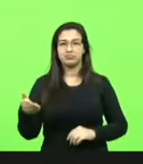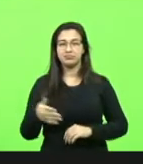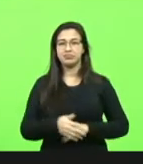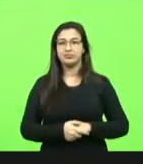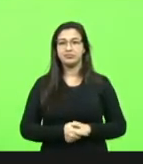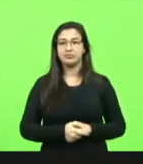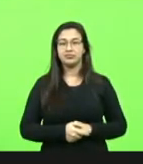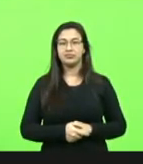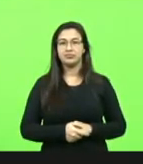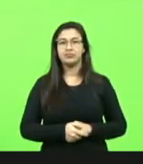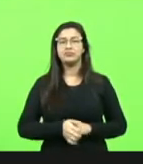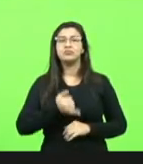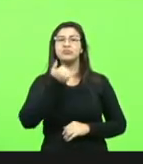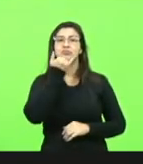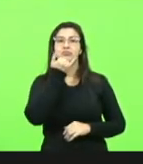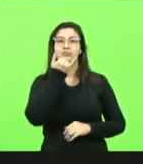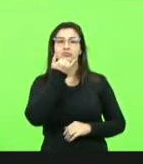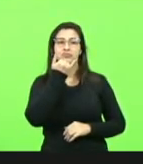Desculpa, deputado.